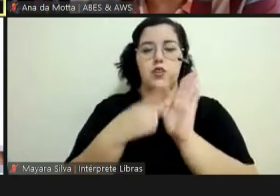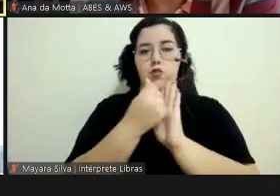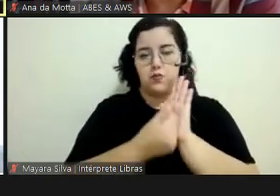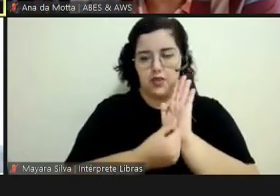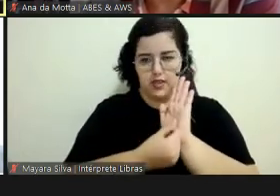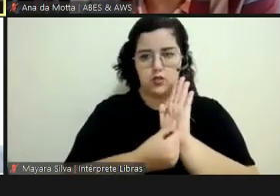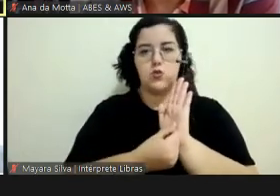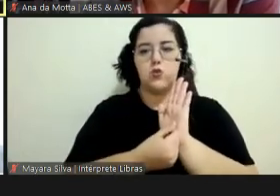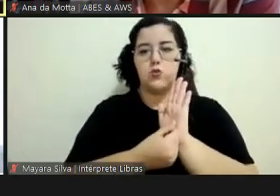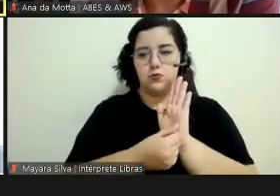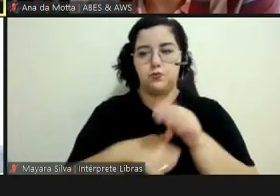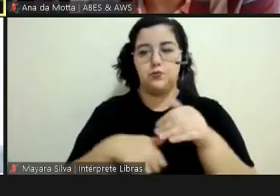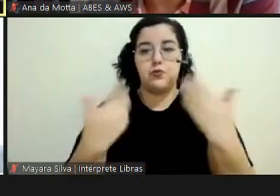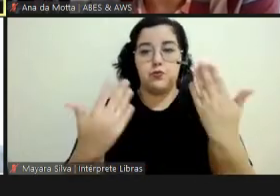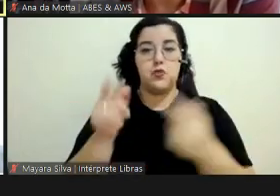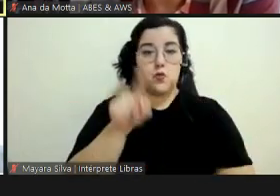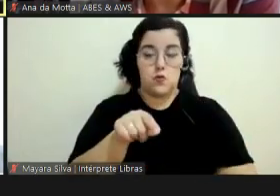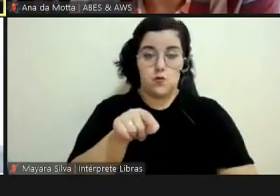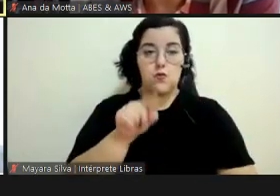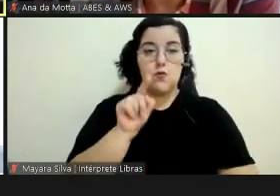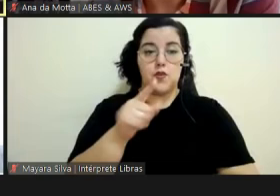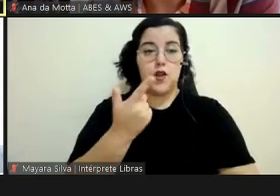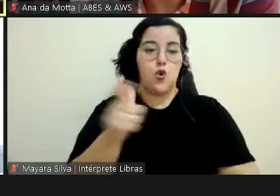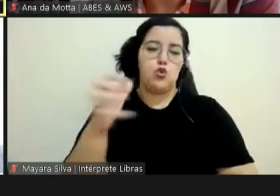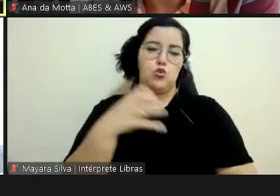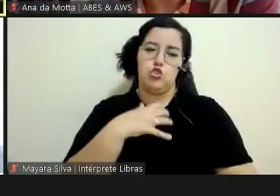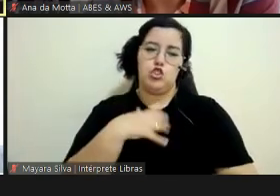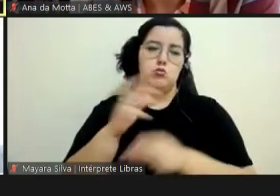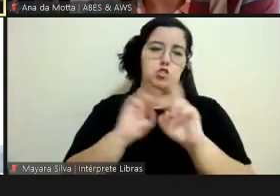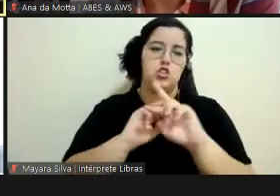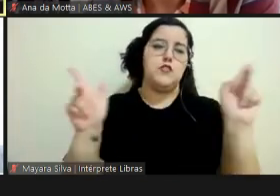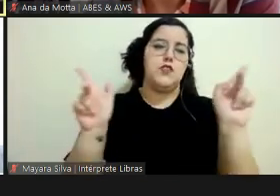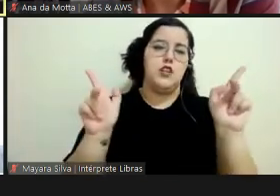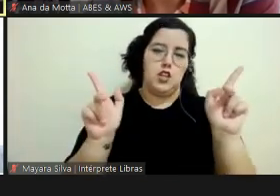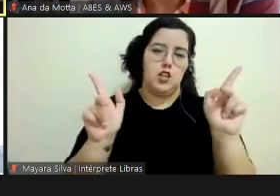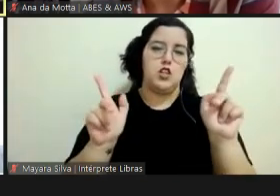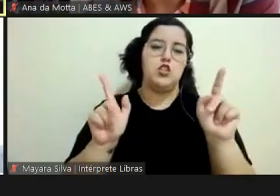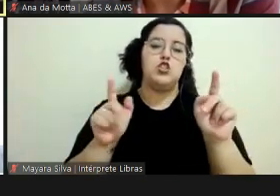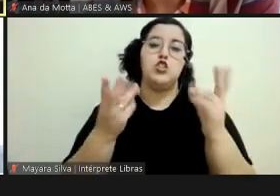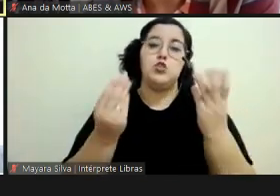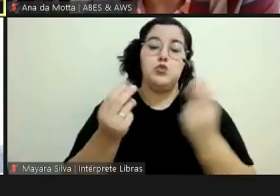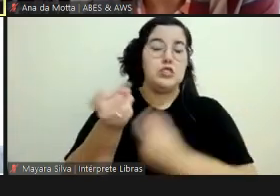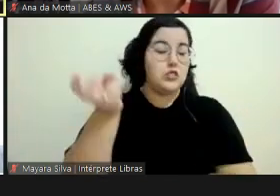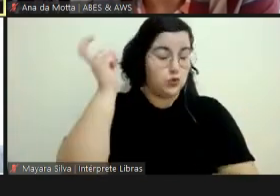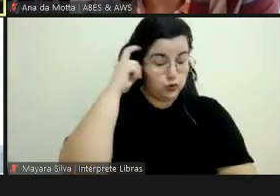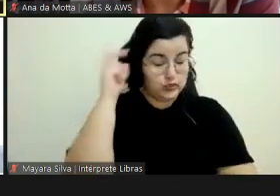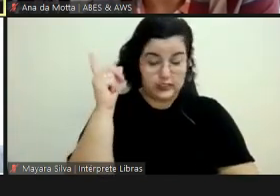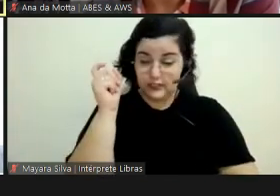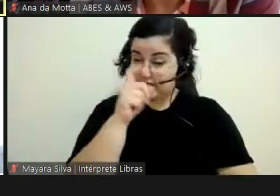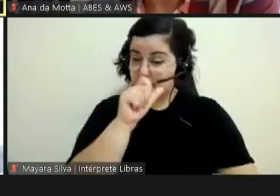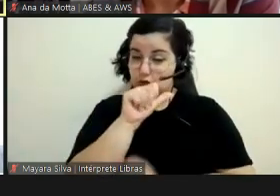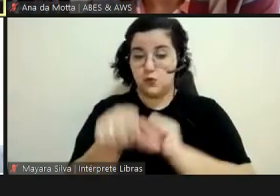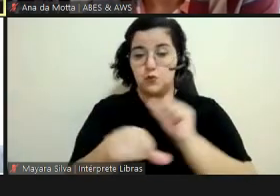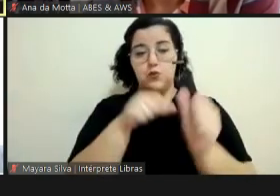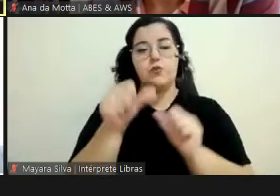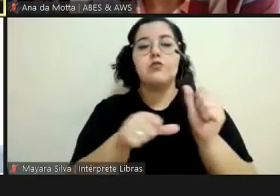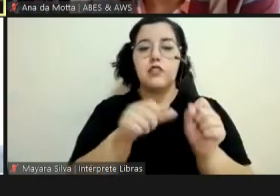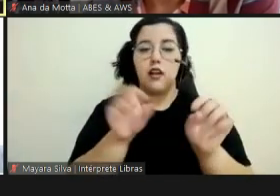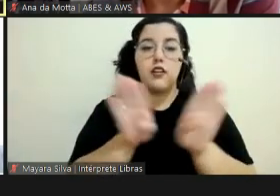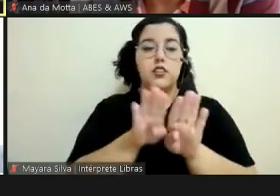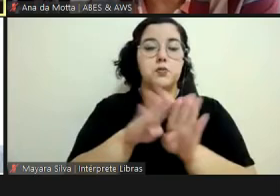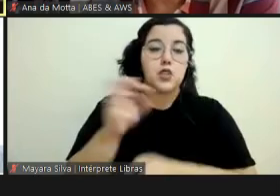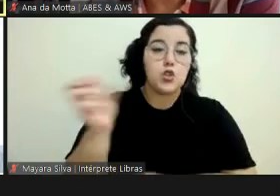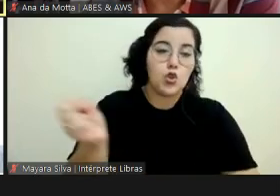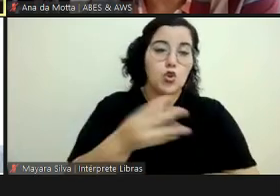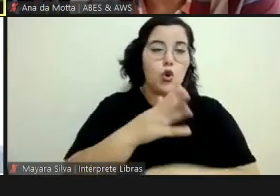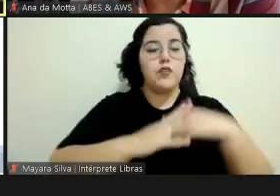sabe? Isso é outra mudança cultural, mas, rapaz, é muita cultura para mudar esse lugar. Vamos lá, inclusão de novas atividades, né,